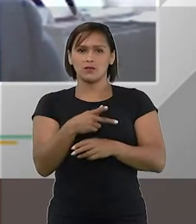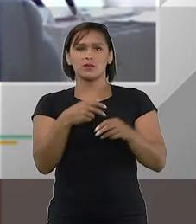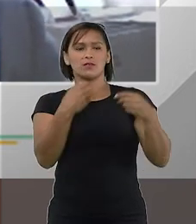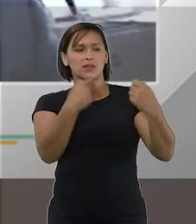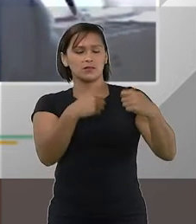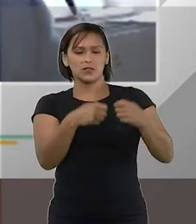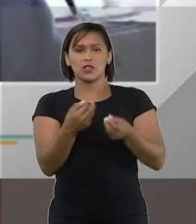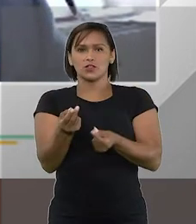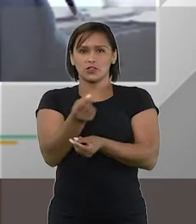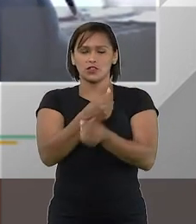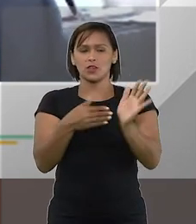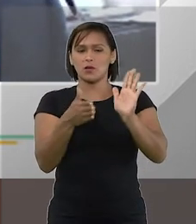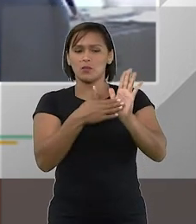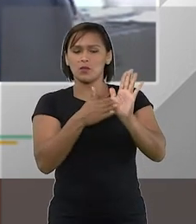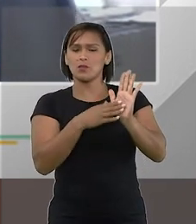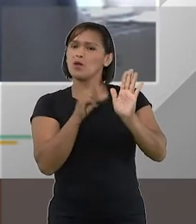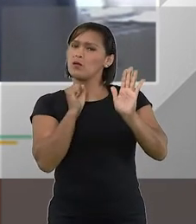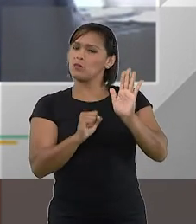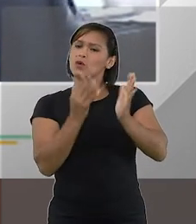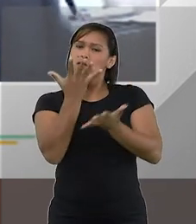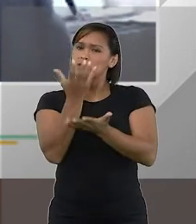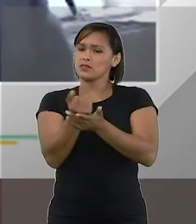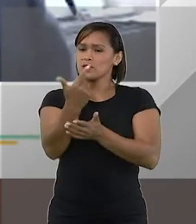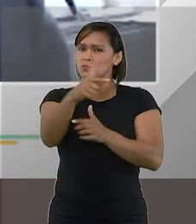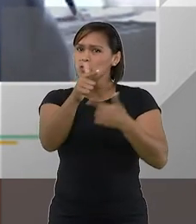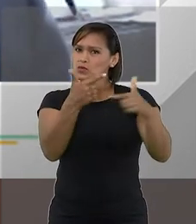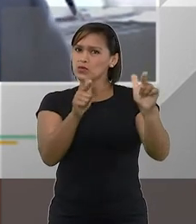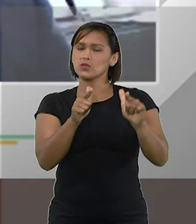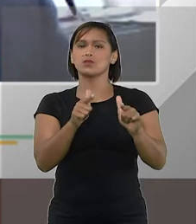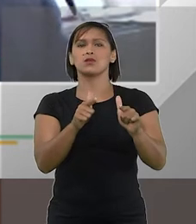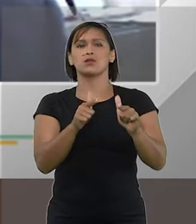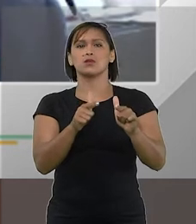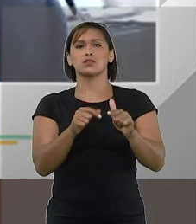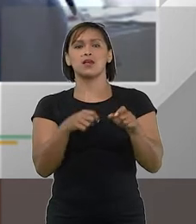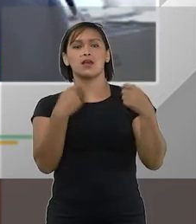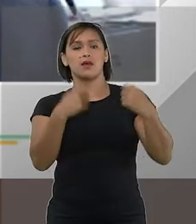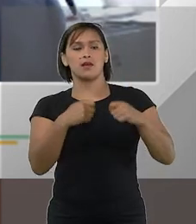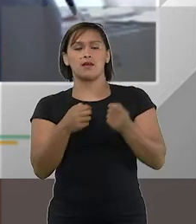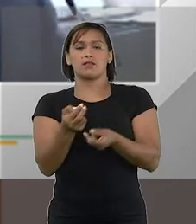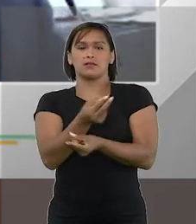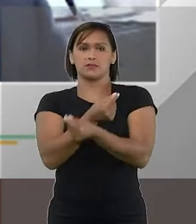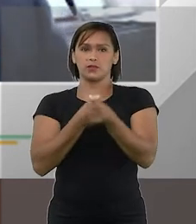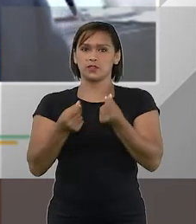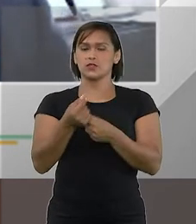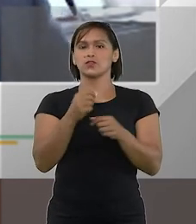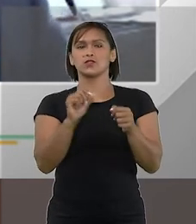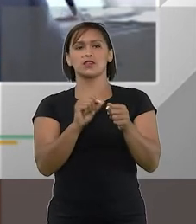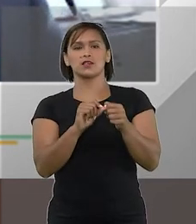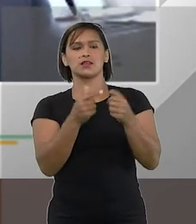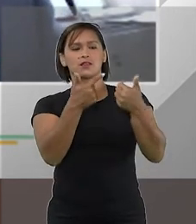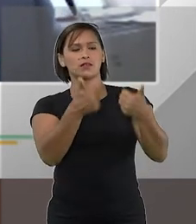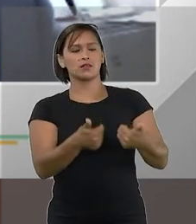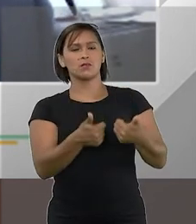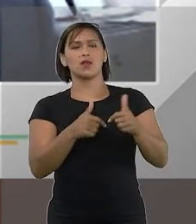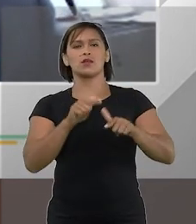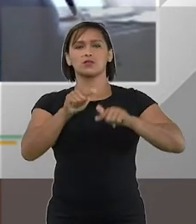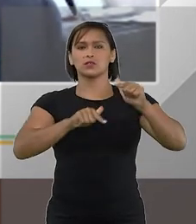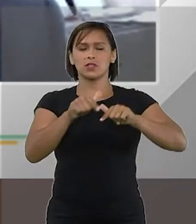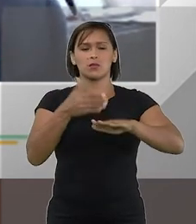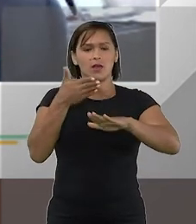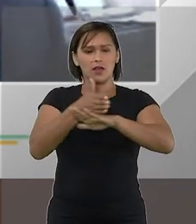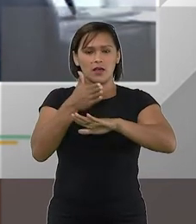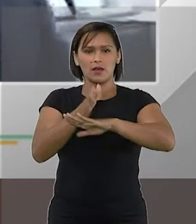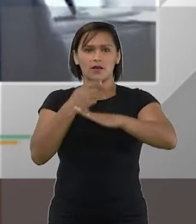ela precisa de dinheiro para fazer uma proposta que possa ser aceita pelos credores, ela precisa de dinheiro para poder investir na sua atividade